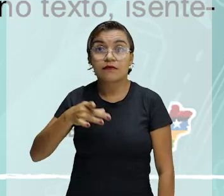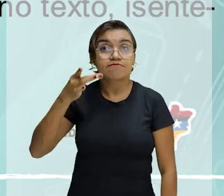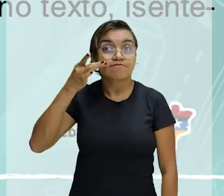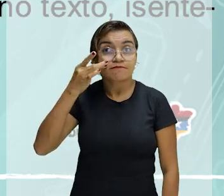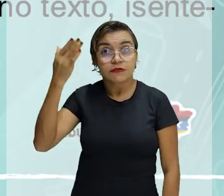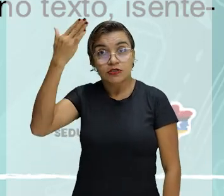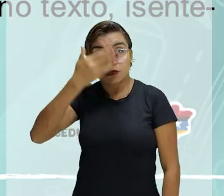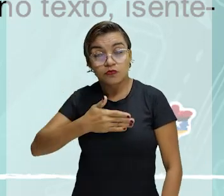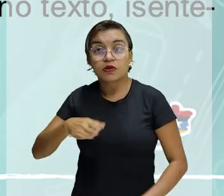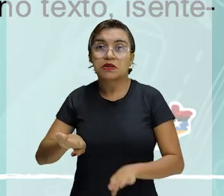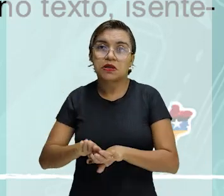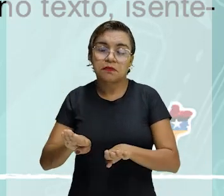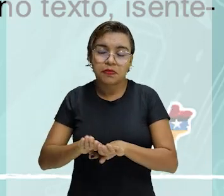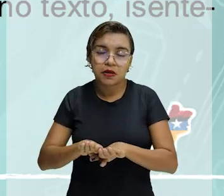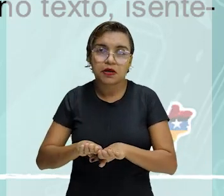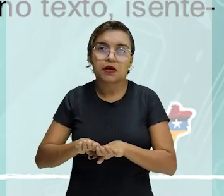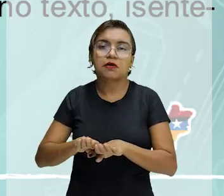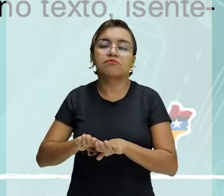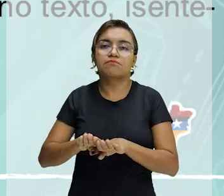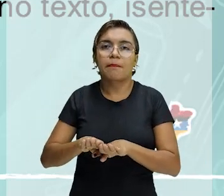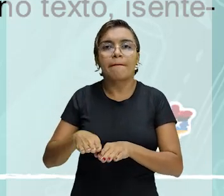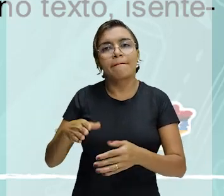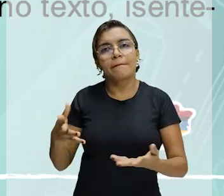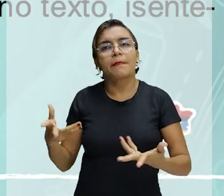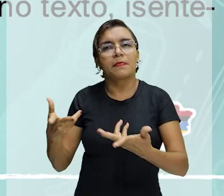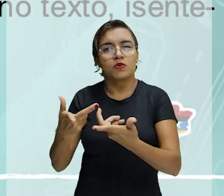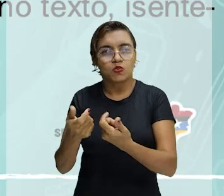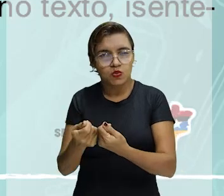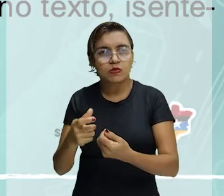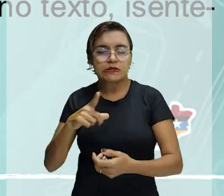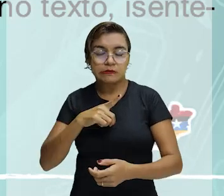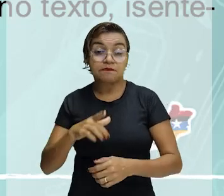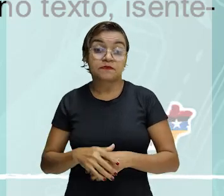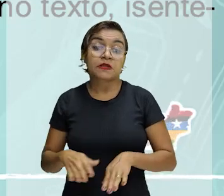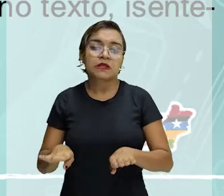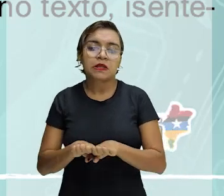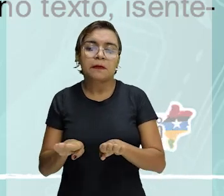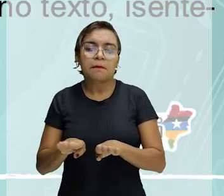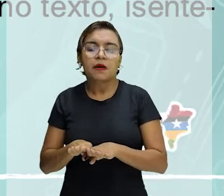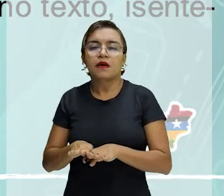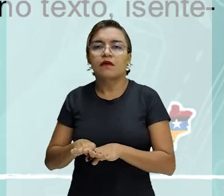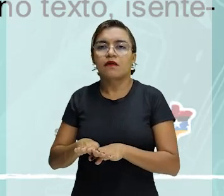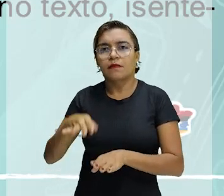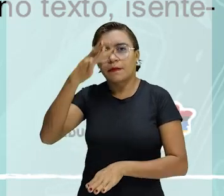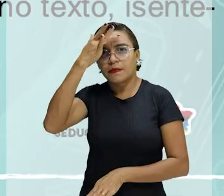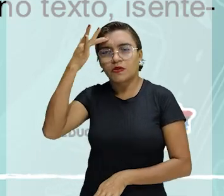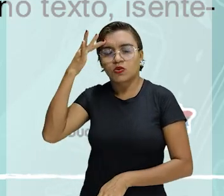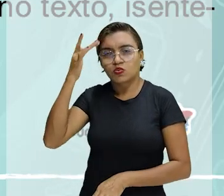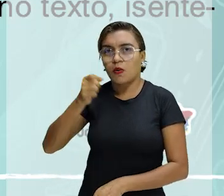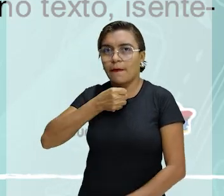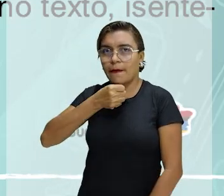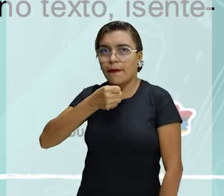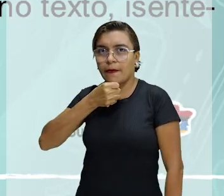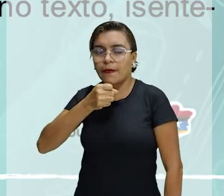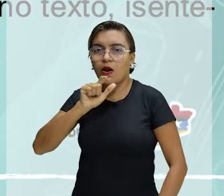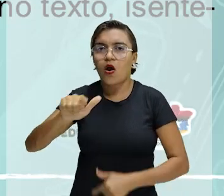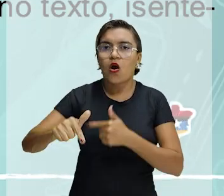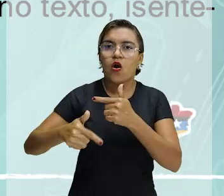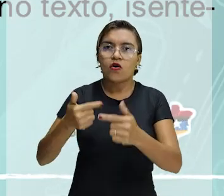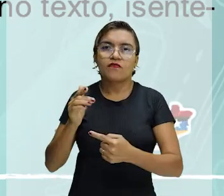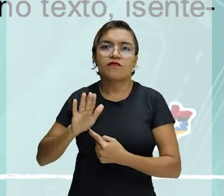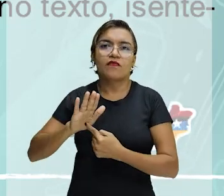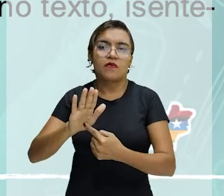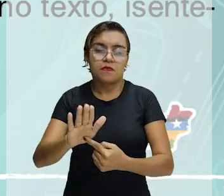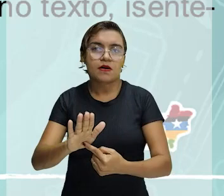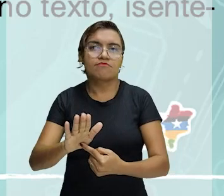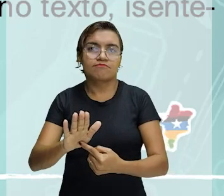ou especialistas. Esses elementos permitem que o jornalista, ao apresentar outras vozes no texto, isente-se da